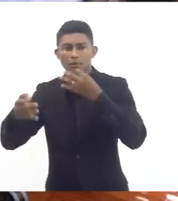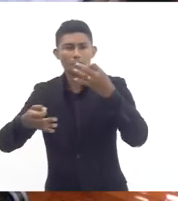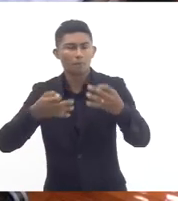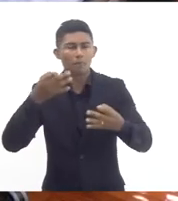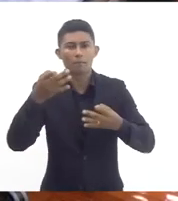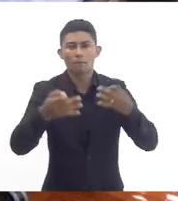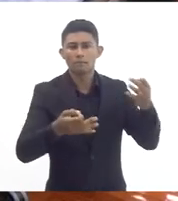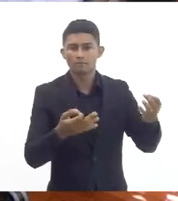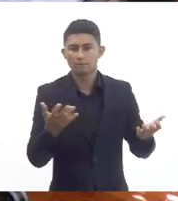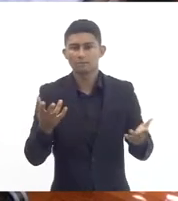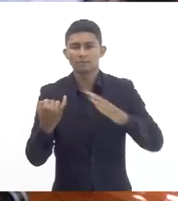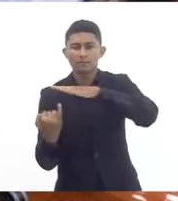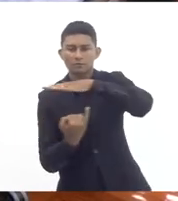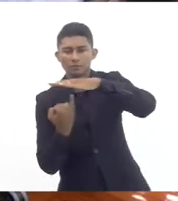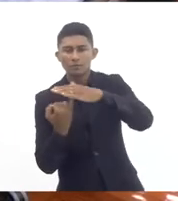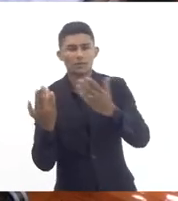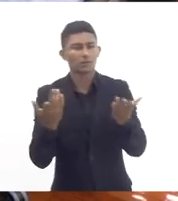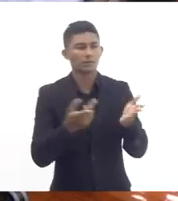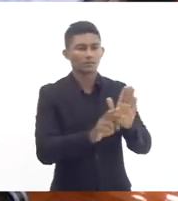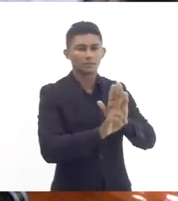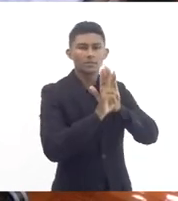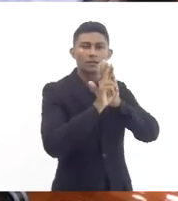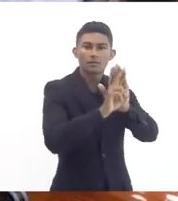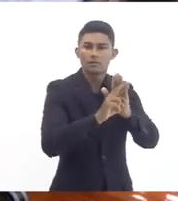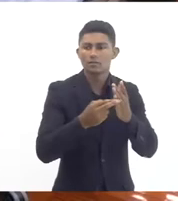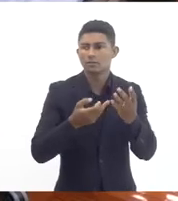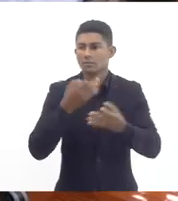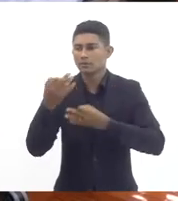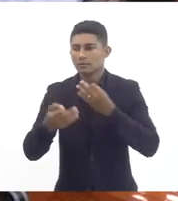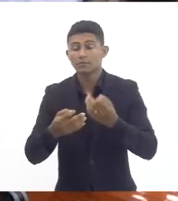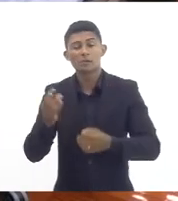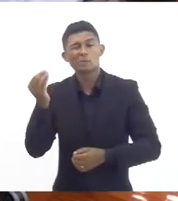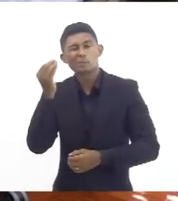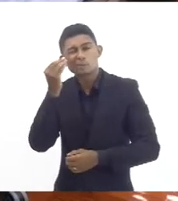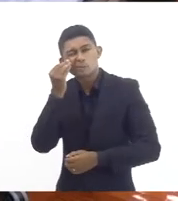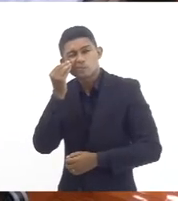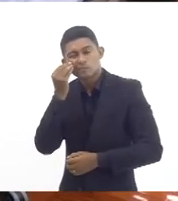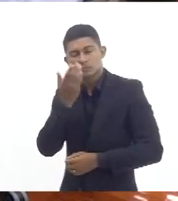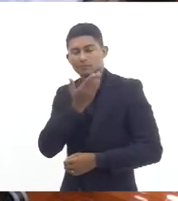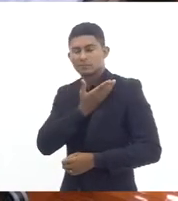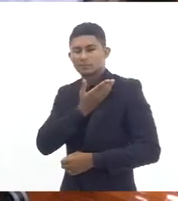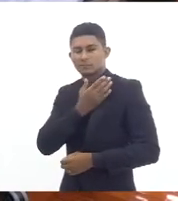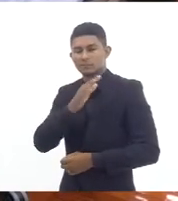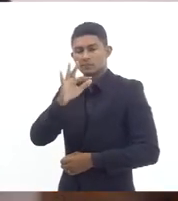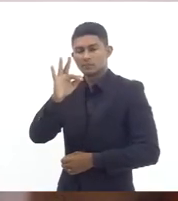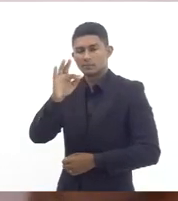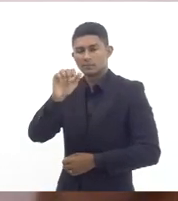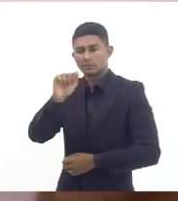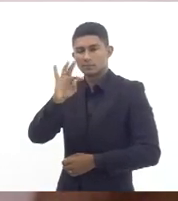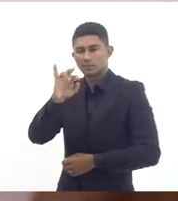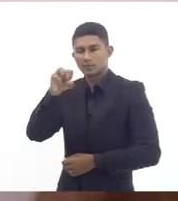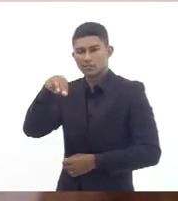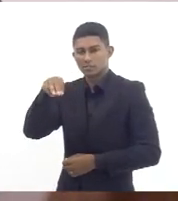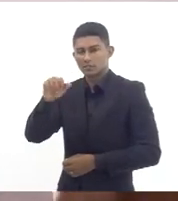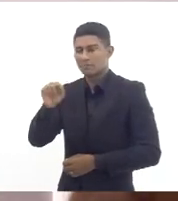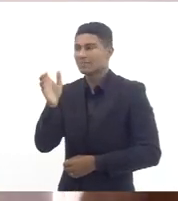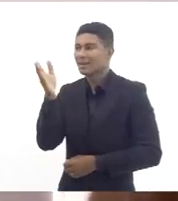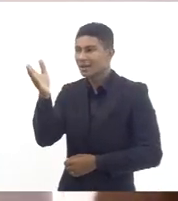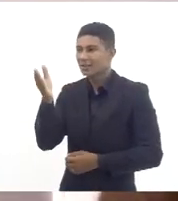entidades representações enfim mandar um beijo muito especial a minha amiga Fátima Lima que se pronunciou agora há pouco